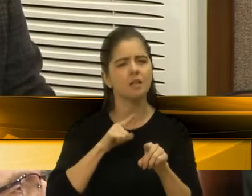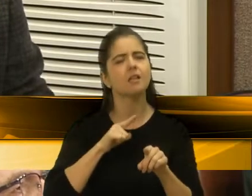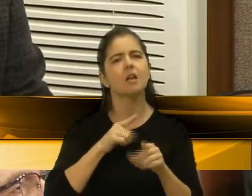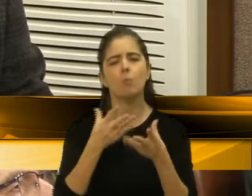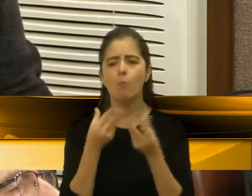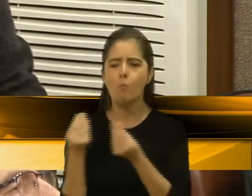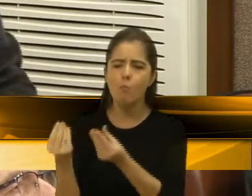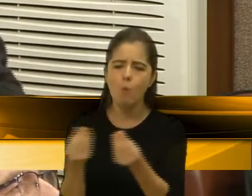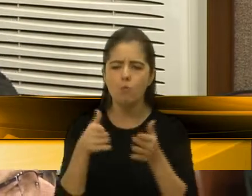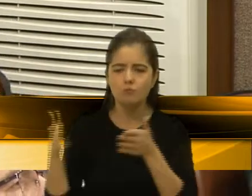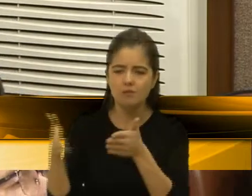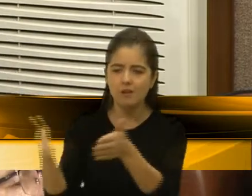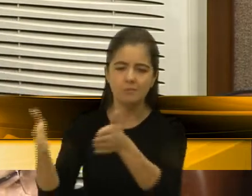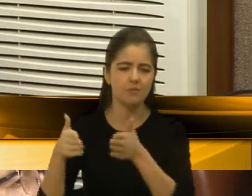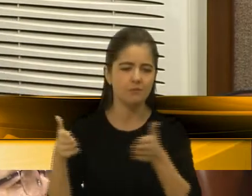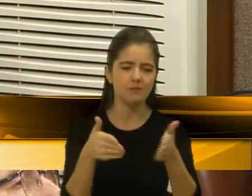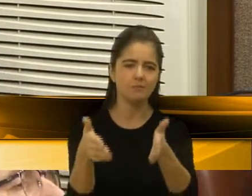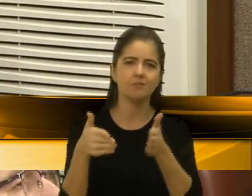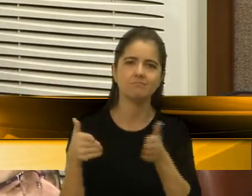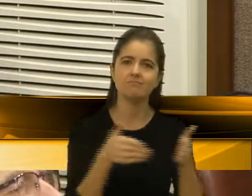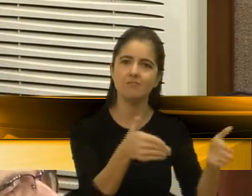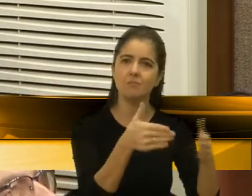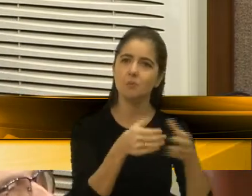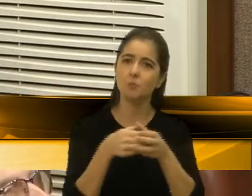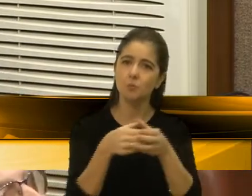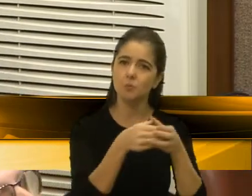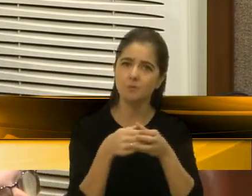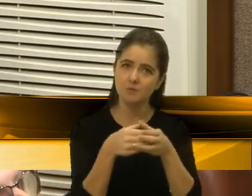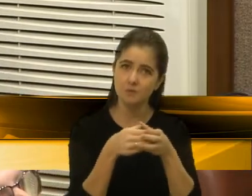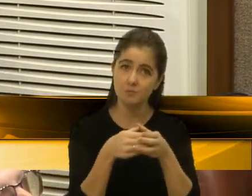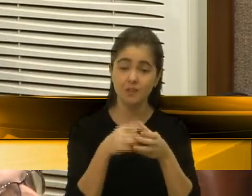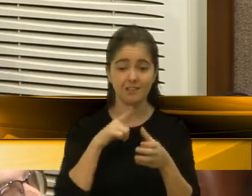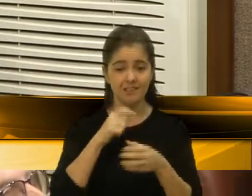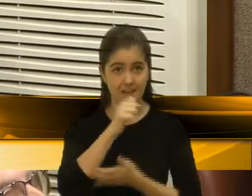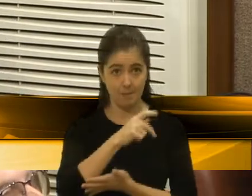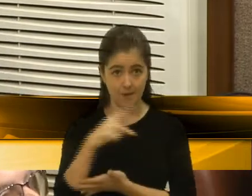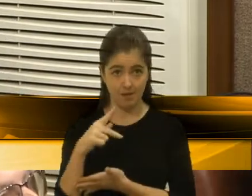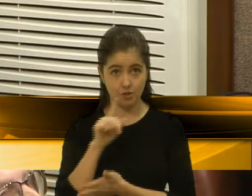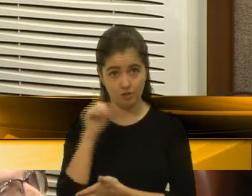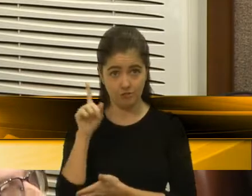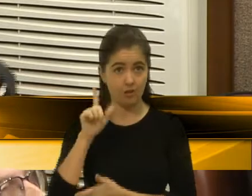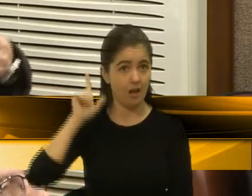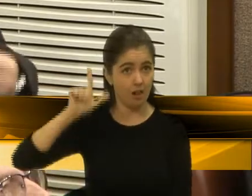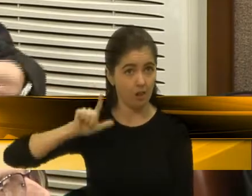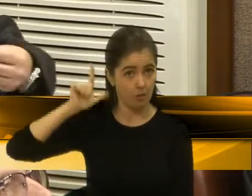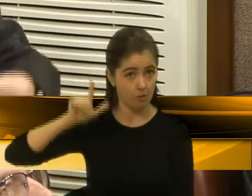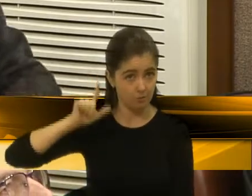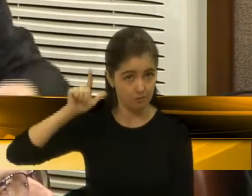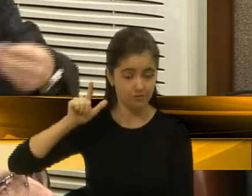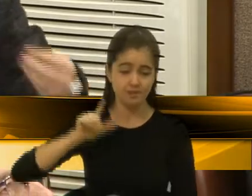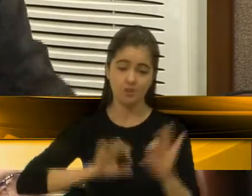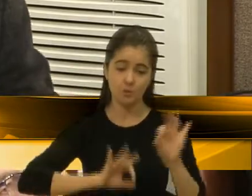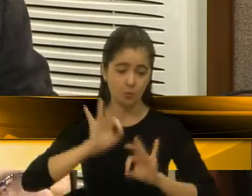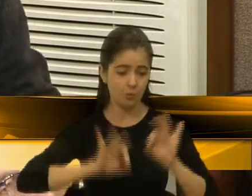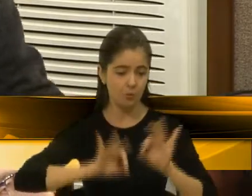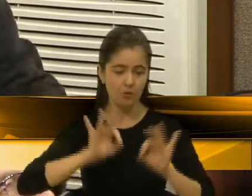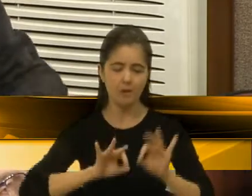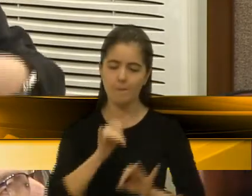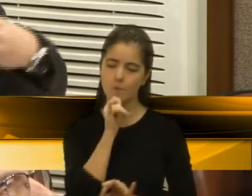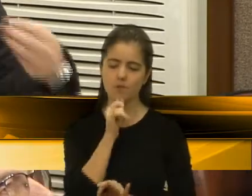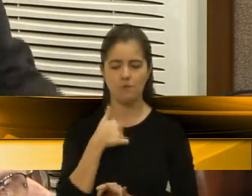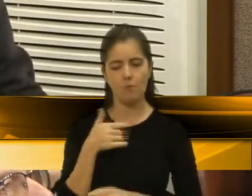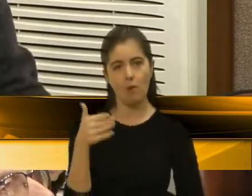roteiros turísticos que você pode, através de um aplicativo criado lá em Londres, organizar um roteiro a partir do local onde você esteja